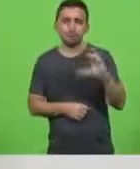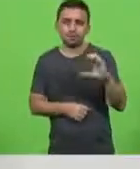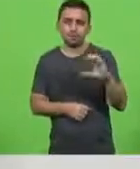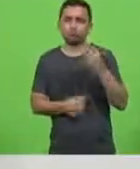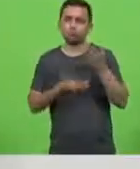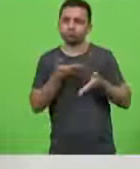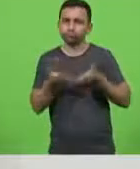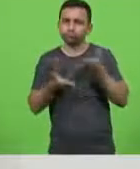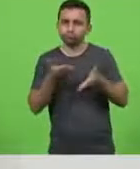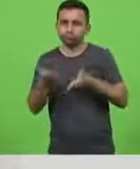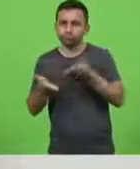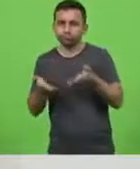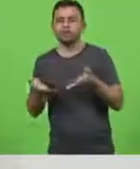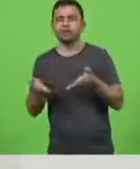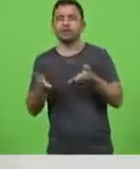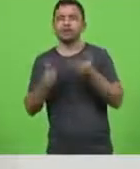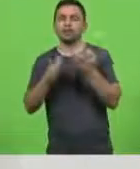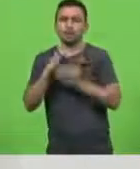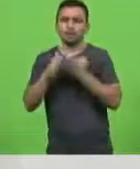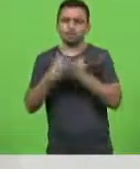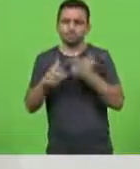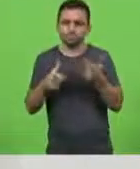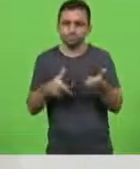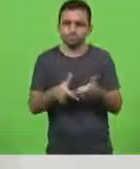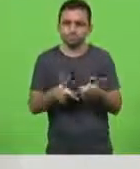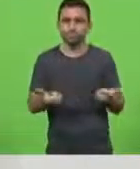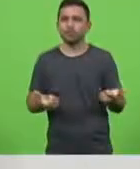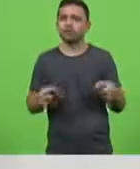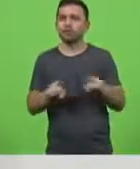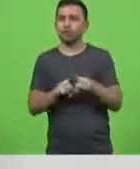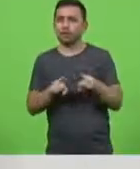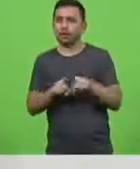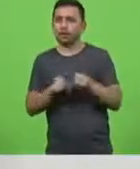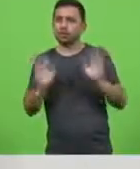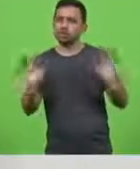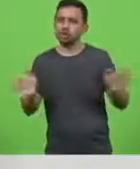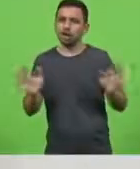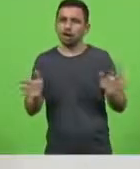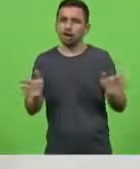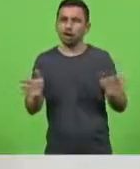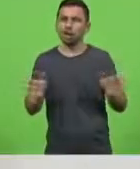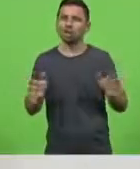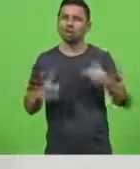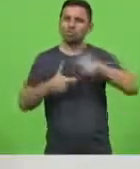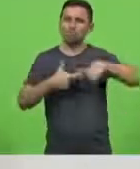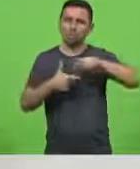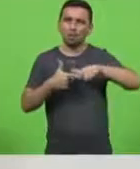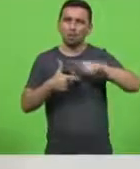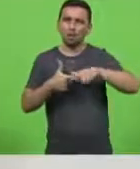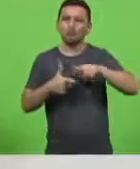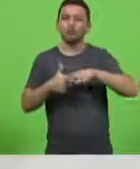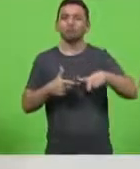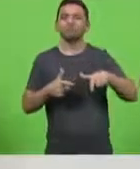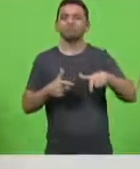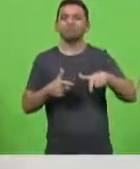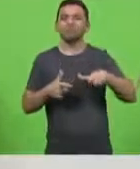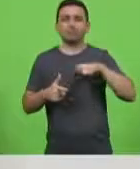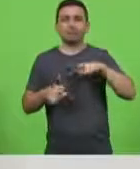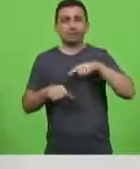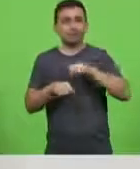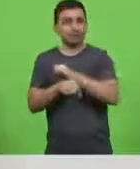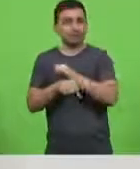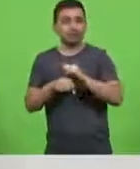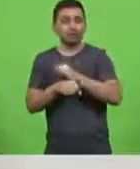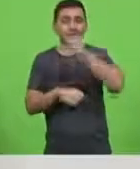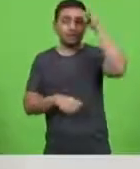aí a micro e pequenas empresas também afetadas pelas medidas de combate ao coronavírus